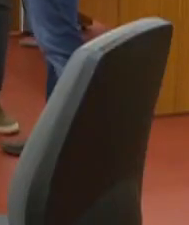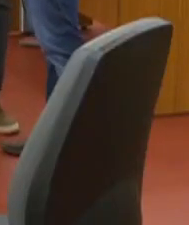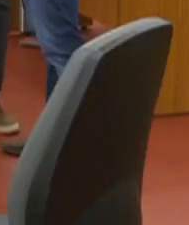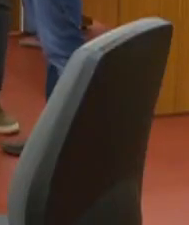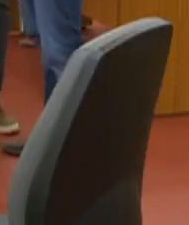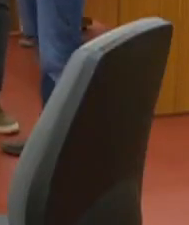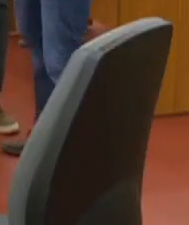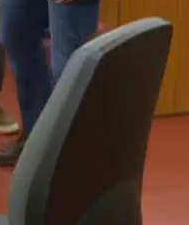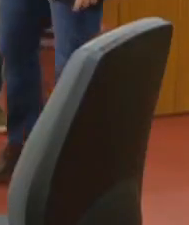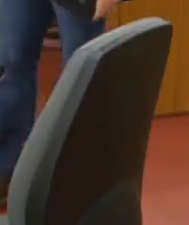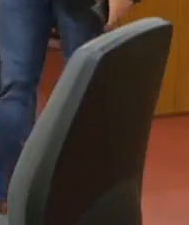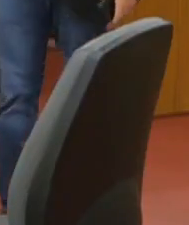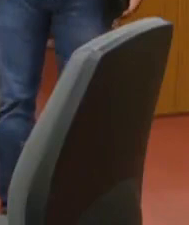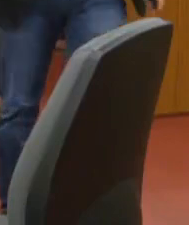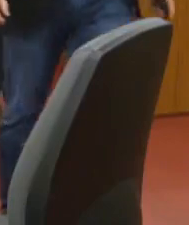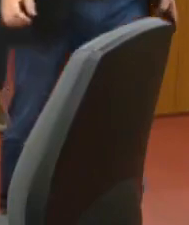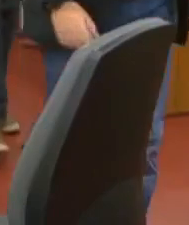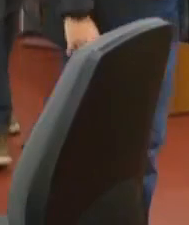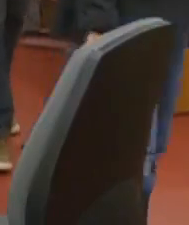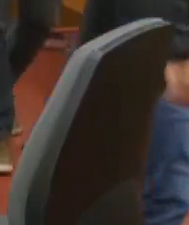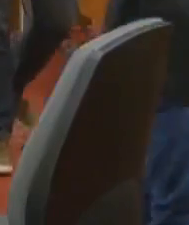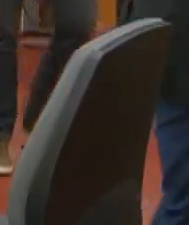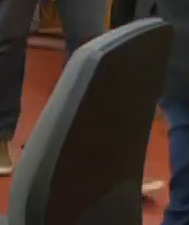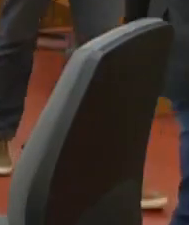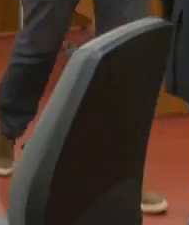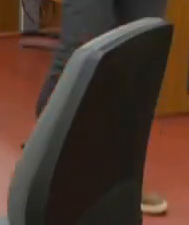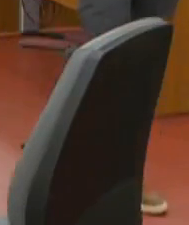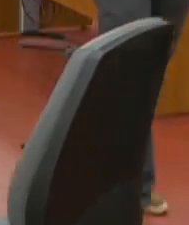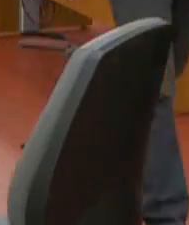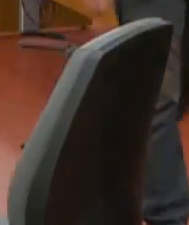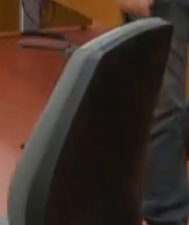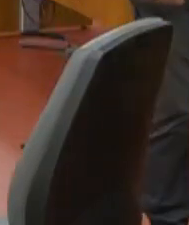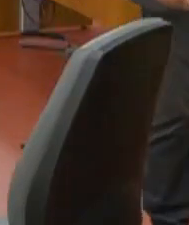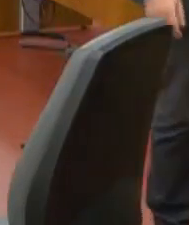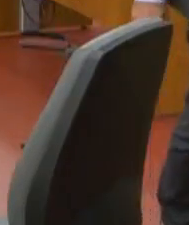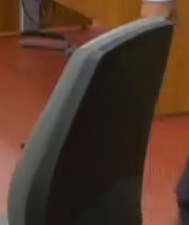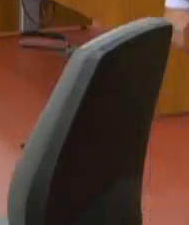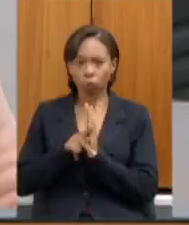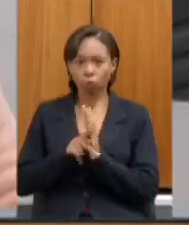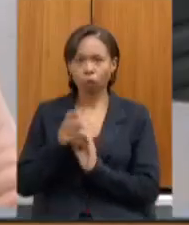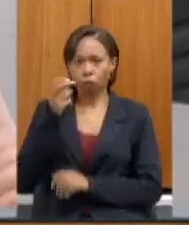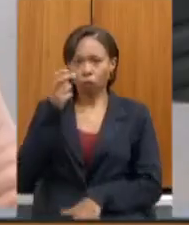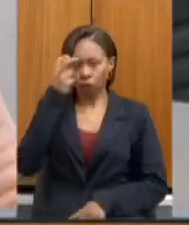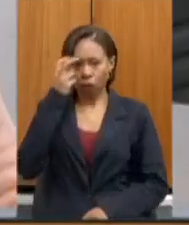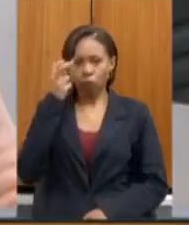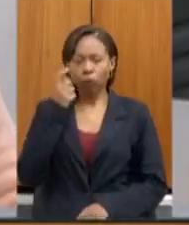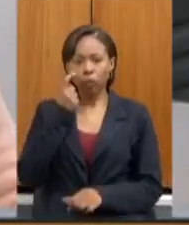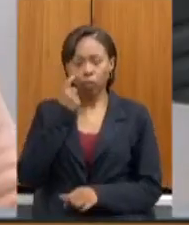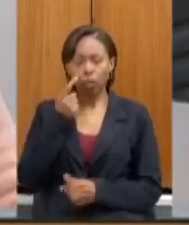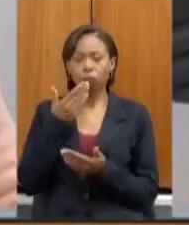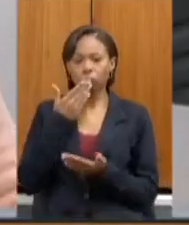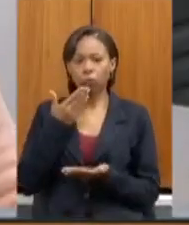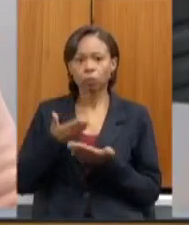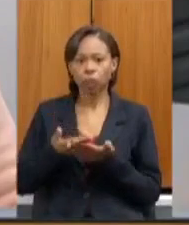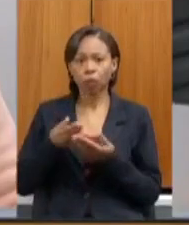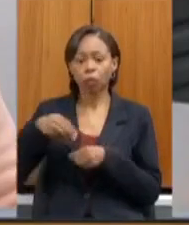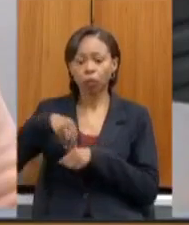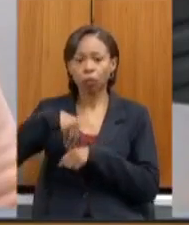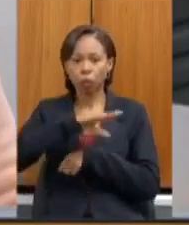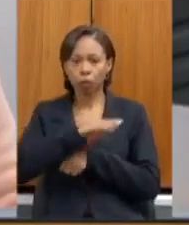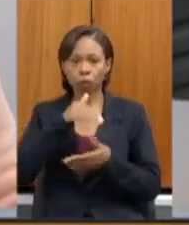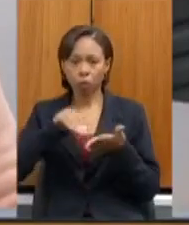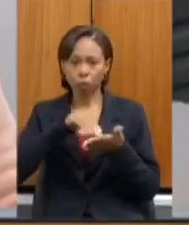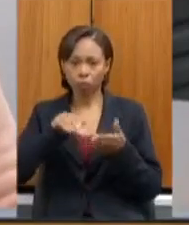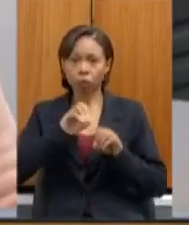requerimento foi apresentado pelo deputado Zé Guilherme deputado que subscreve e requer que seja encaminhado à Secretaria de Estado da Educação